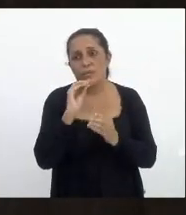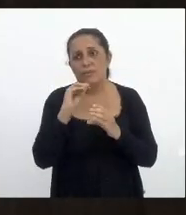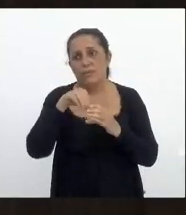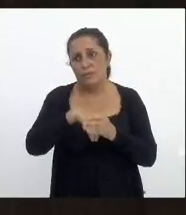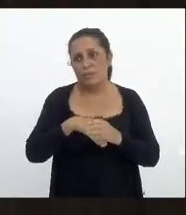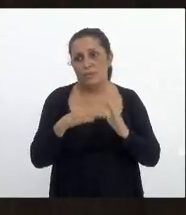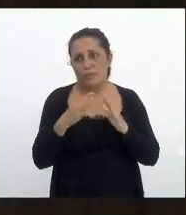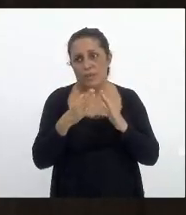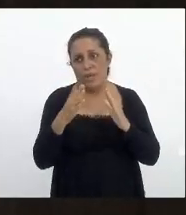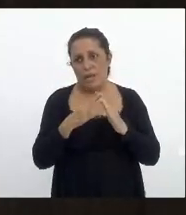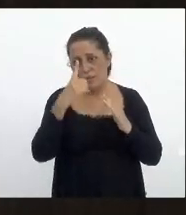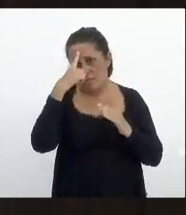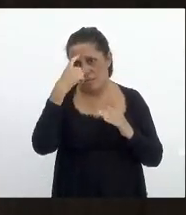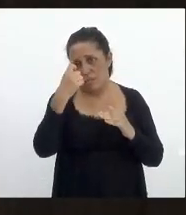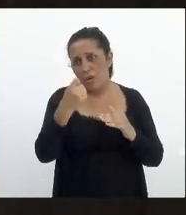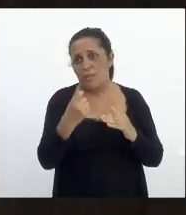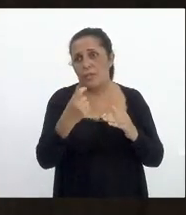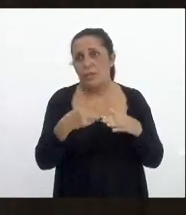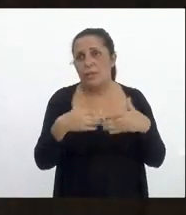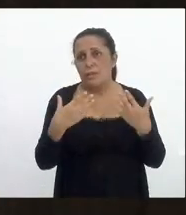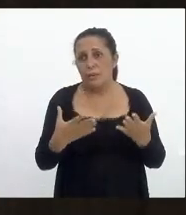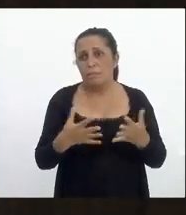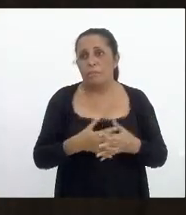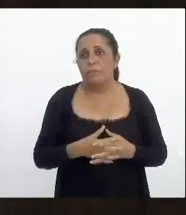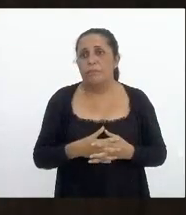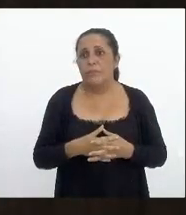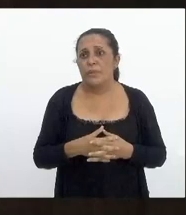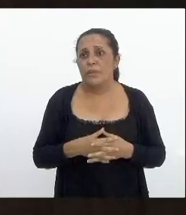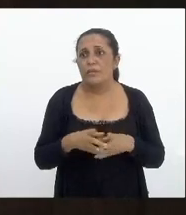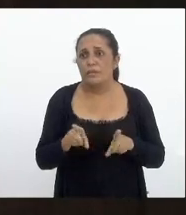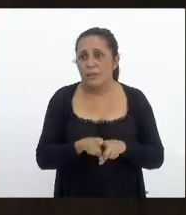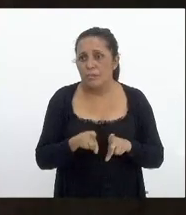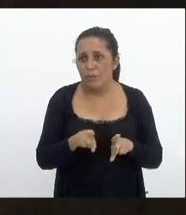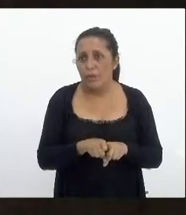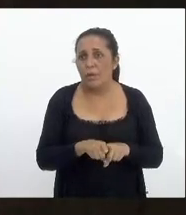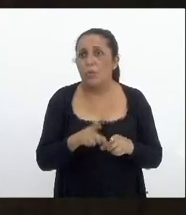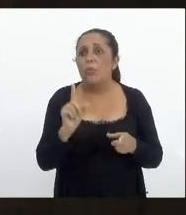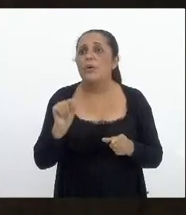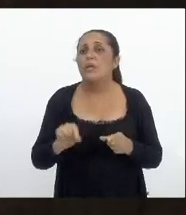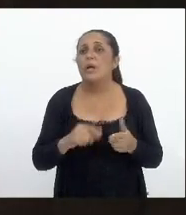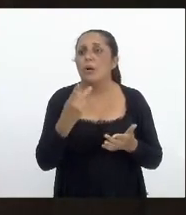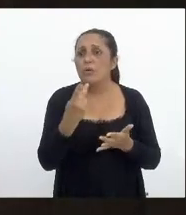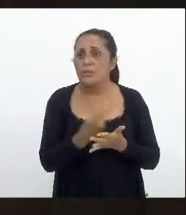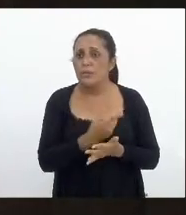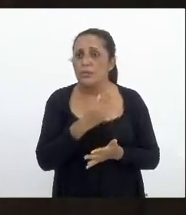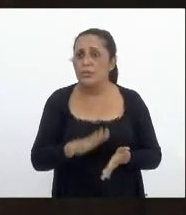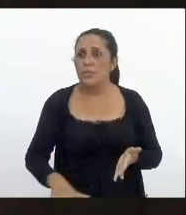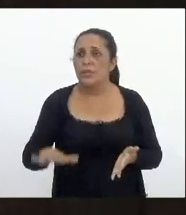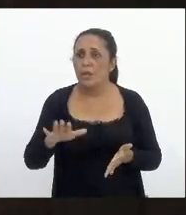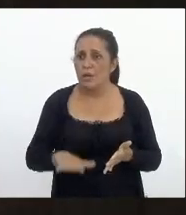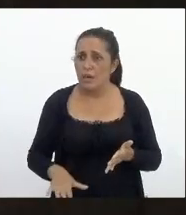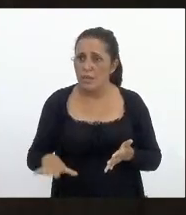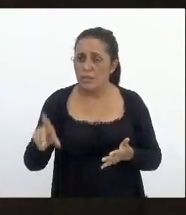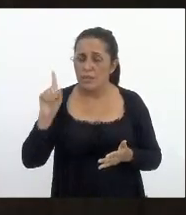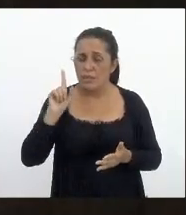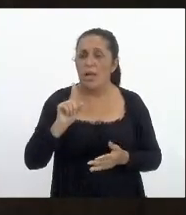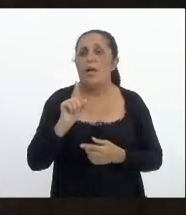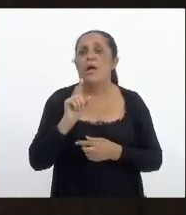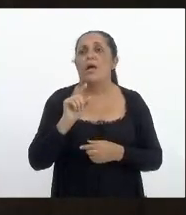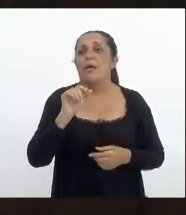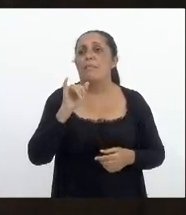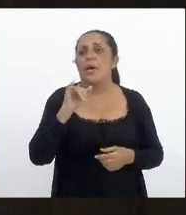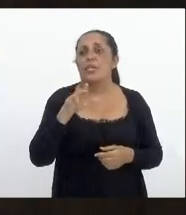visto nos últimos tempos em especial o que aconteceu né senhora deputada com as crianças da Baixada Fluminense